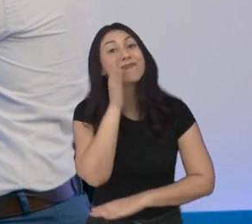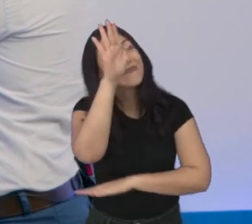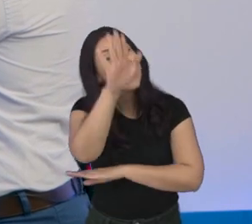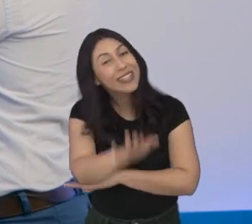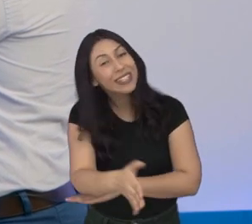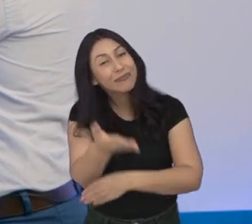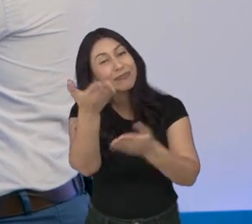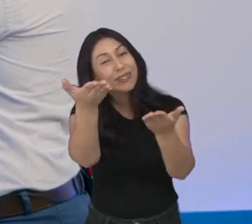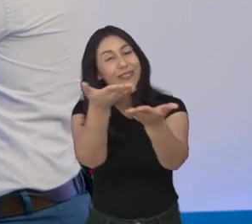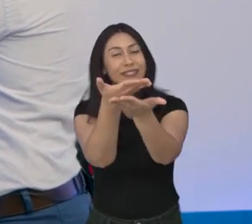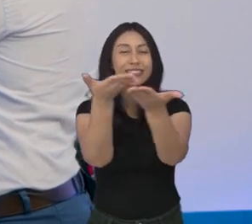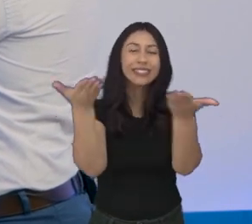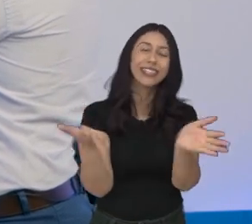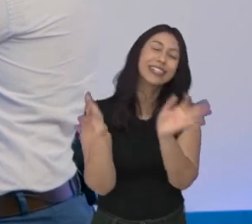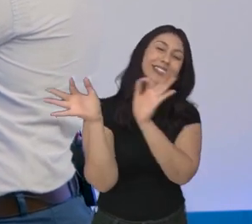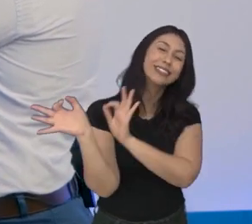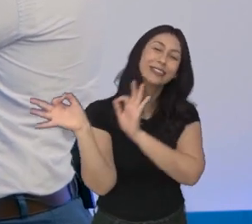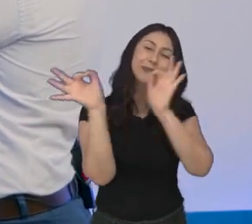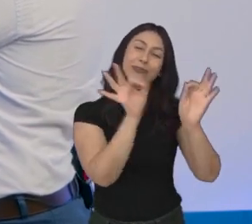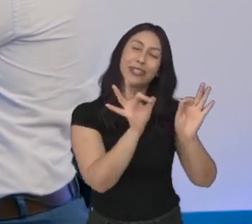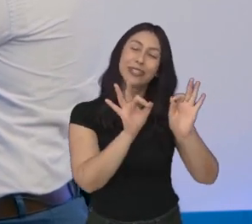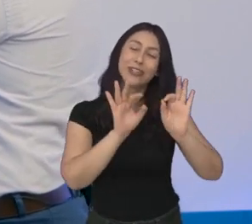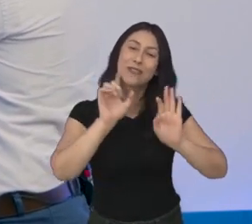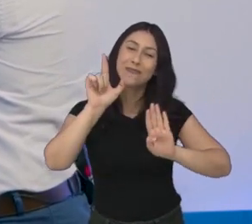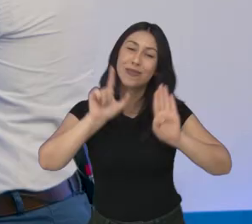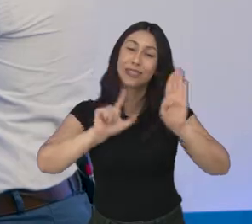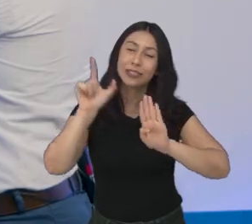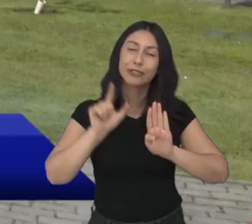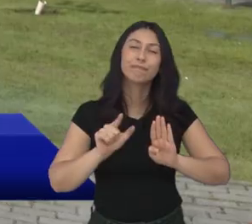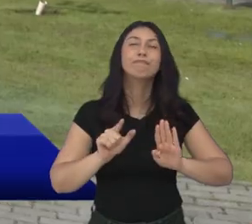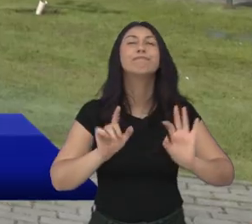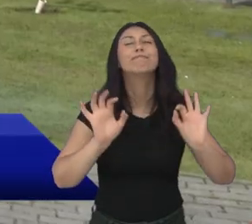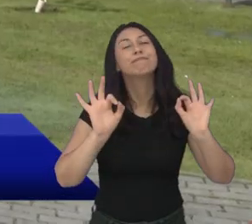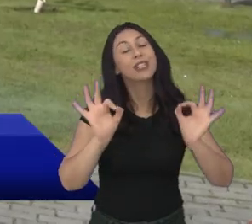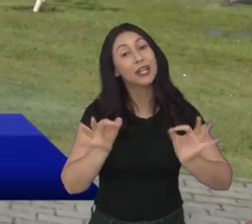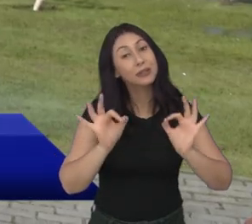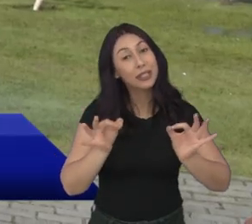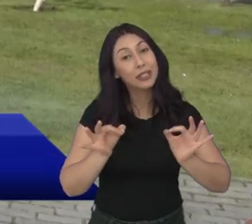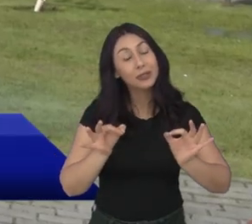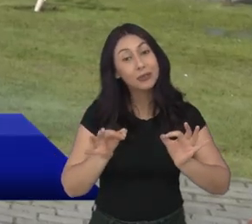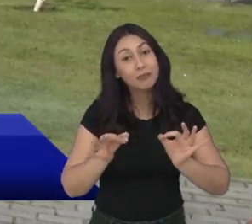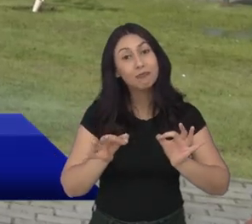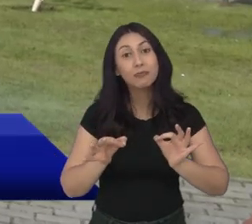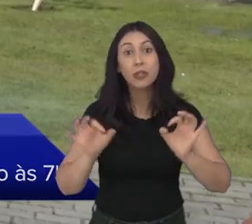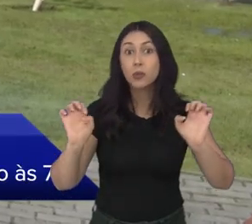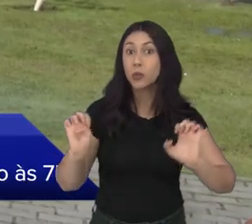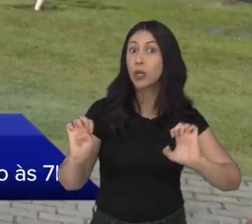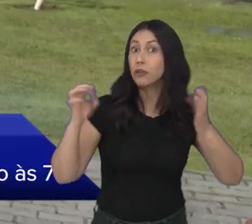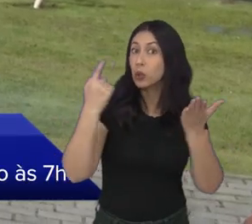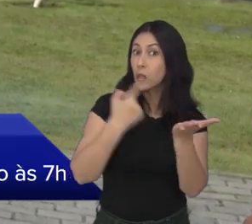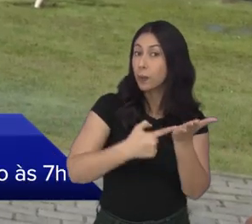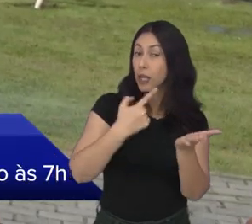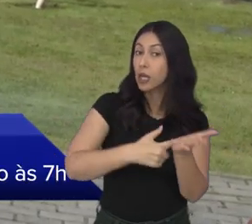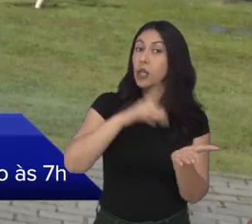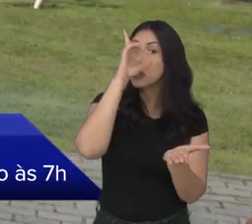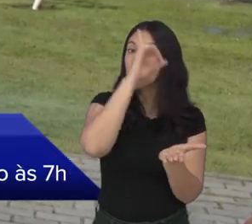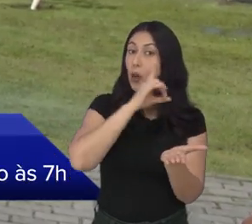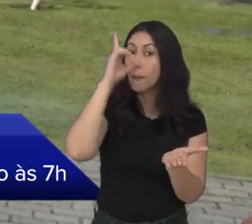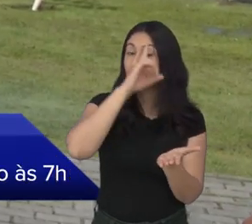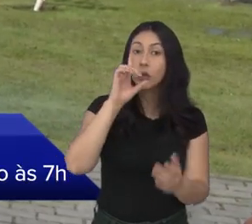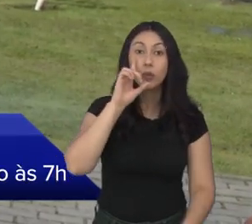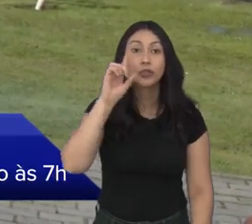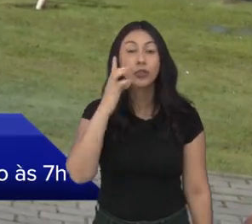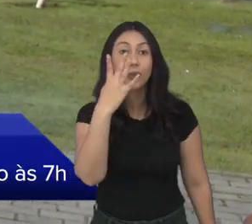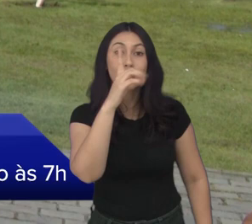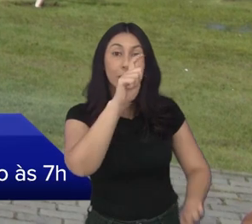Guerra, boa tarde pra você. Boa tarde a todos que acompanham o Boletim Legislativo. É isso mesmo, o Trip Bike tá marcado aí pro domingo,